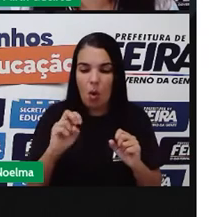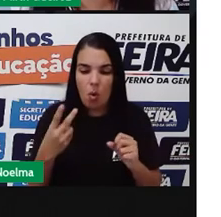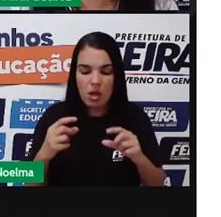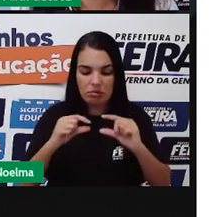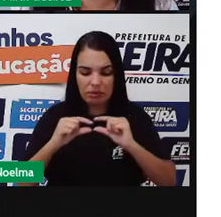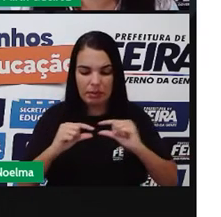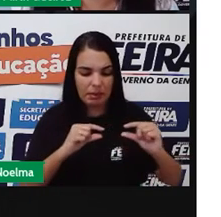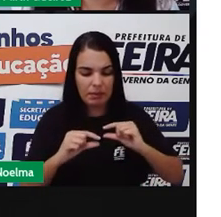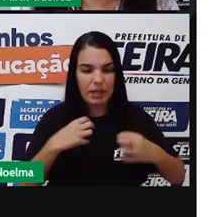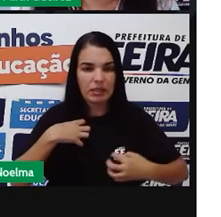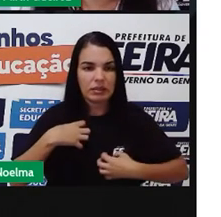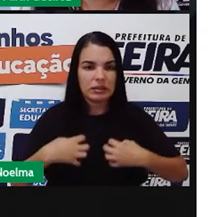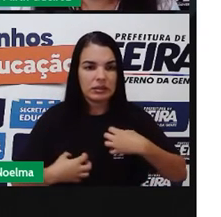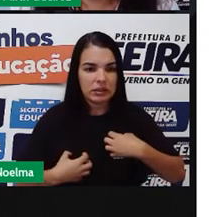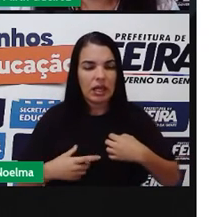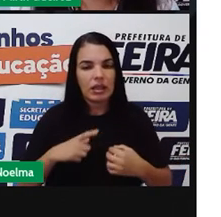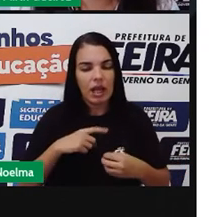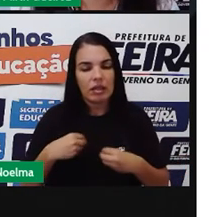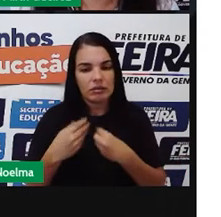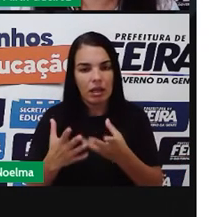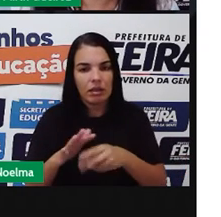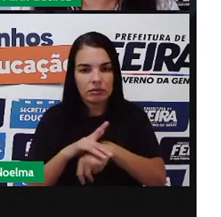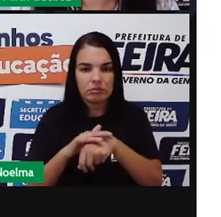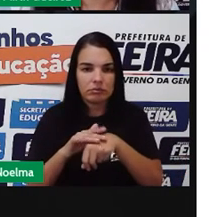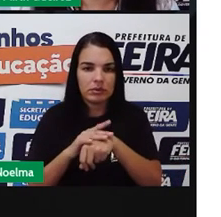causadores de doenças.